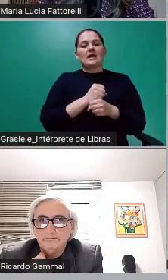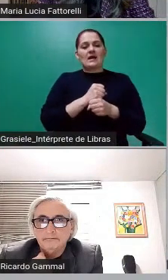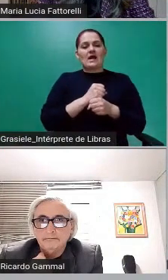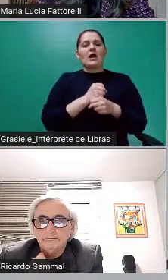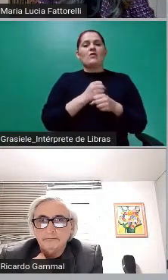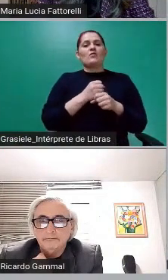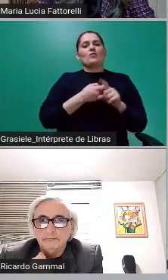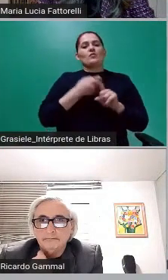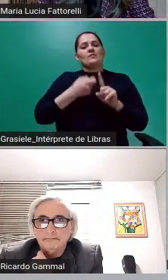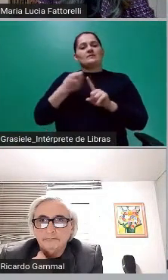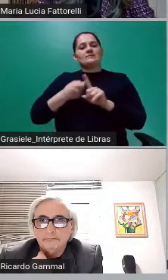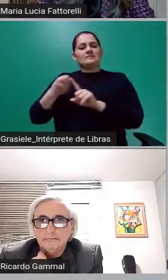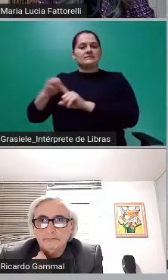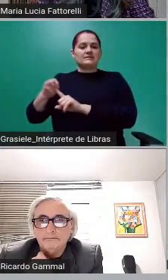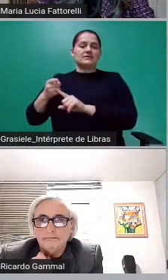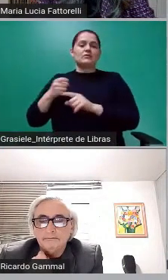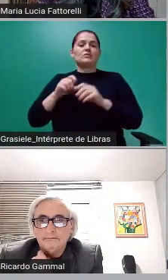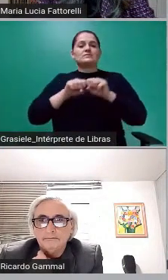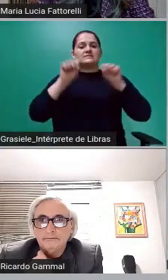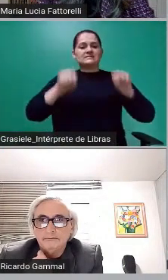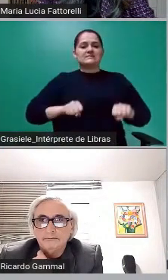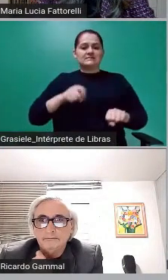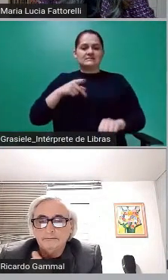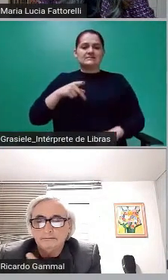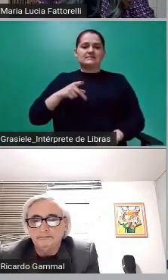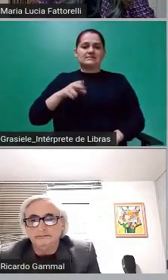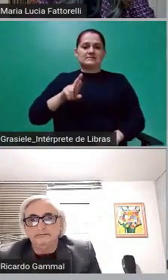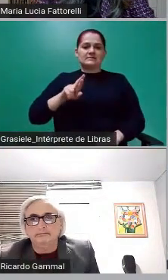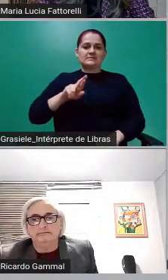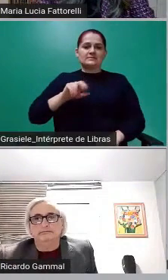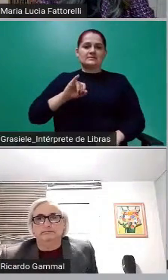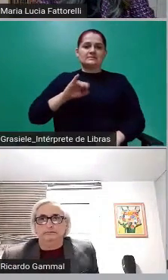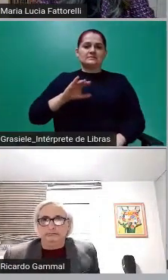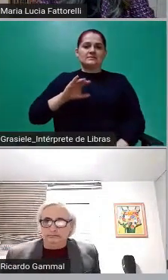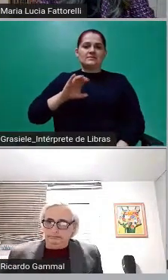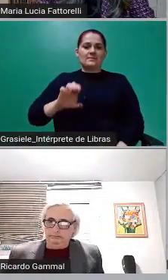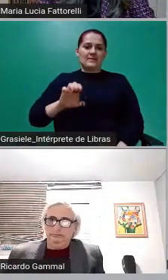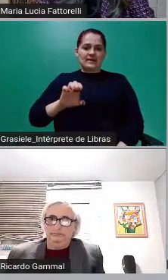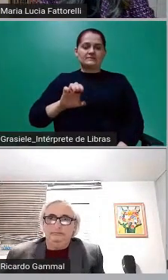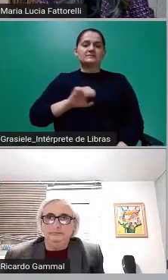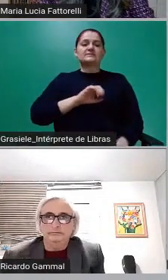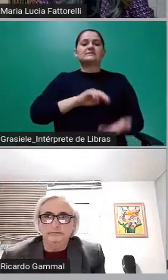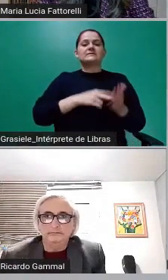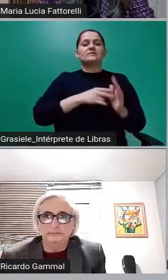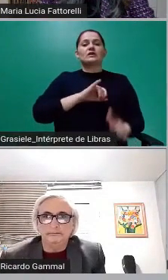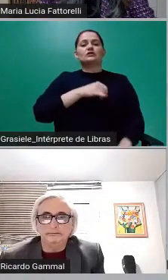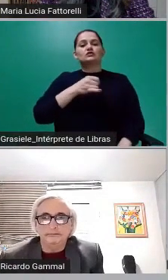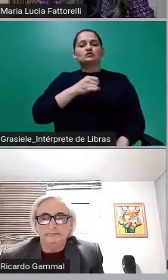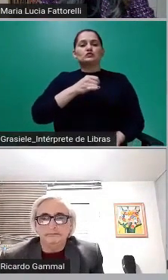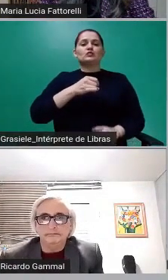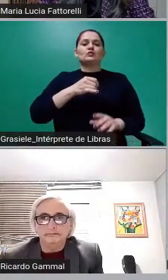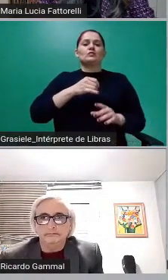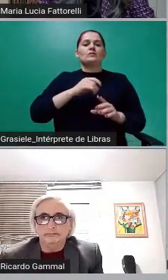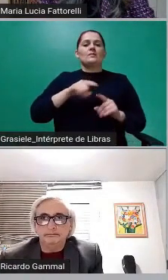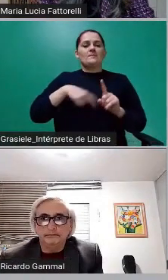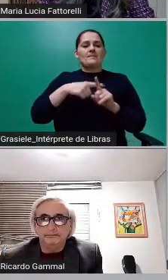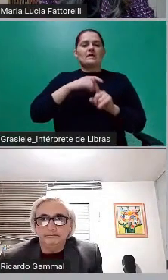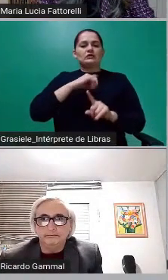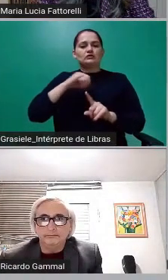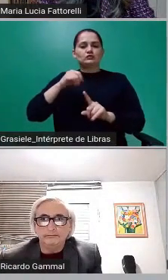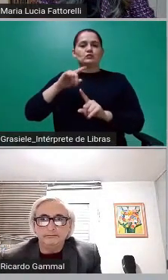juros sobre juros, que é totalmente proibido pelo Decreto 22.626 e pela Súmula